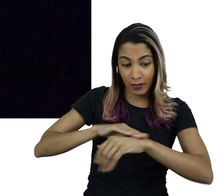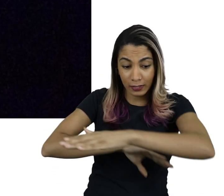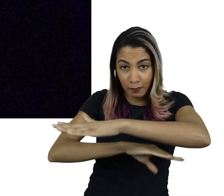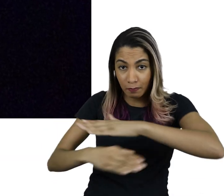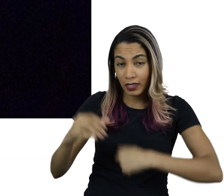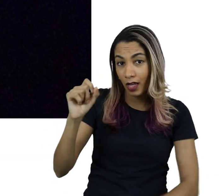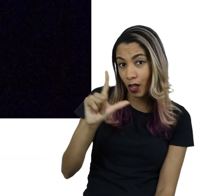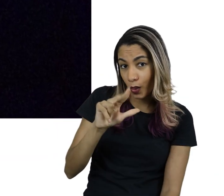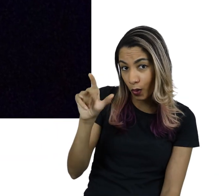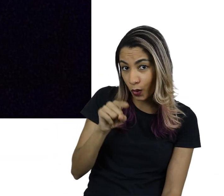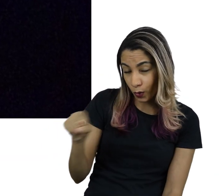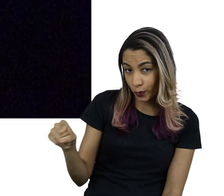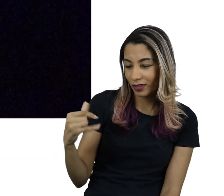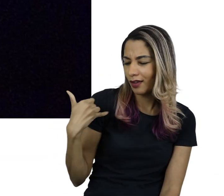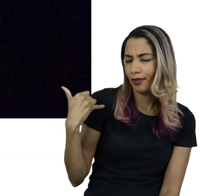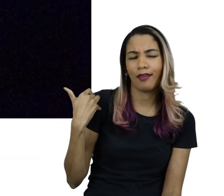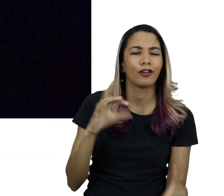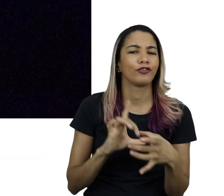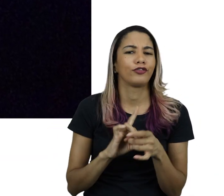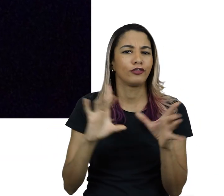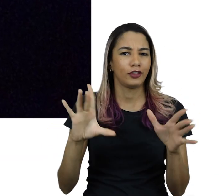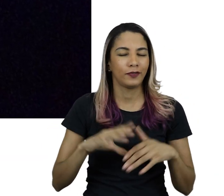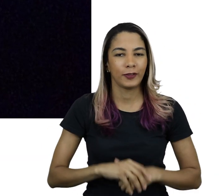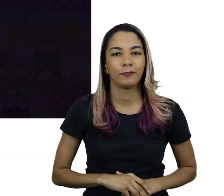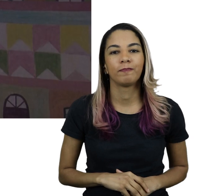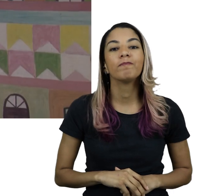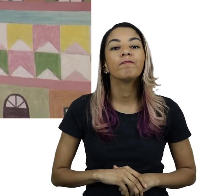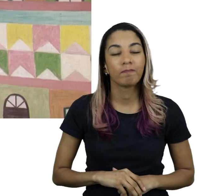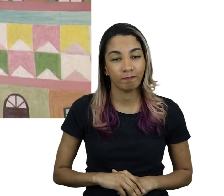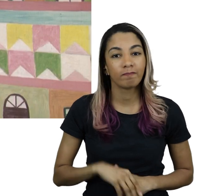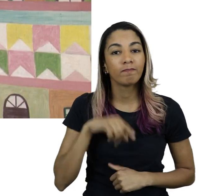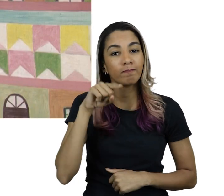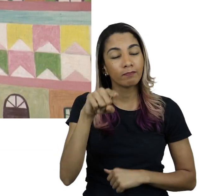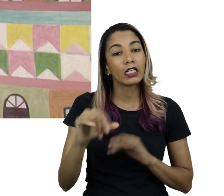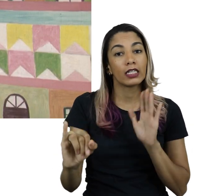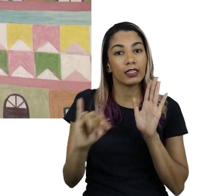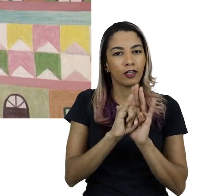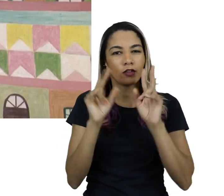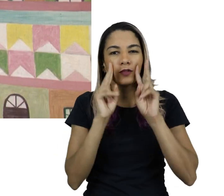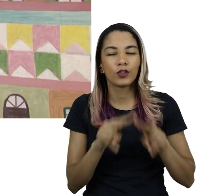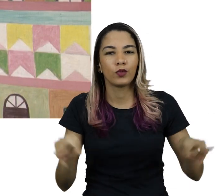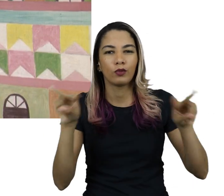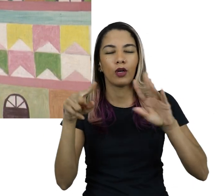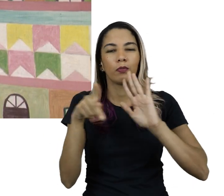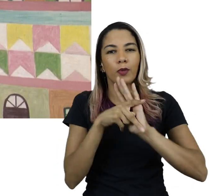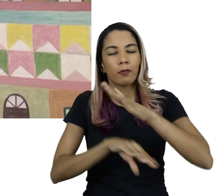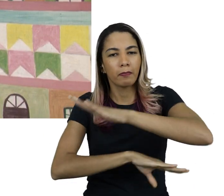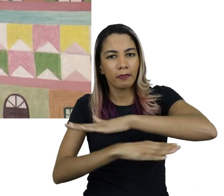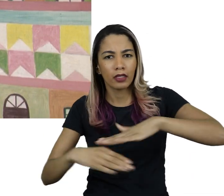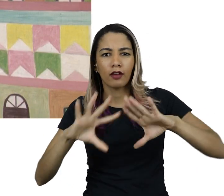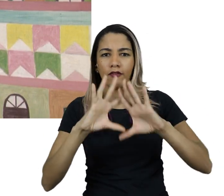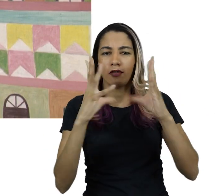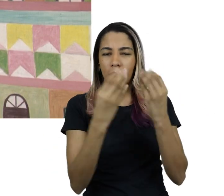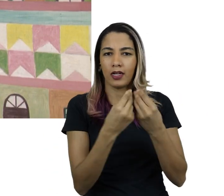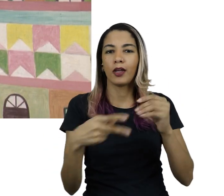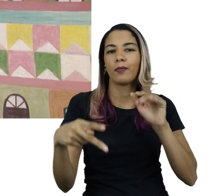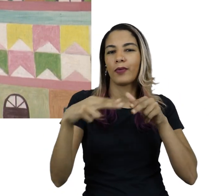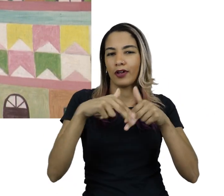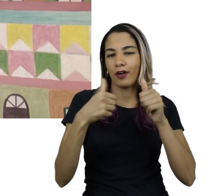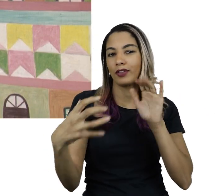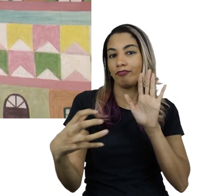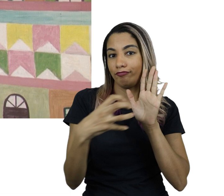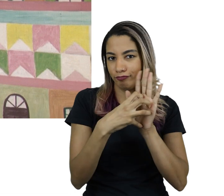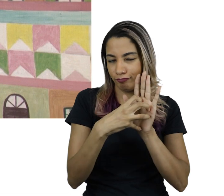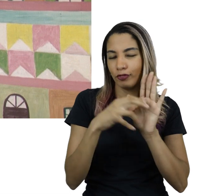por cerca de três anos, para todas as idades. A linguagem visual do Pina Família se deu a partir da criação de sua